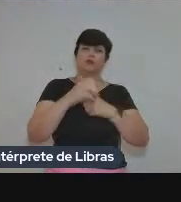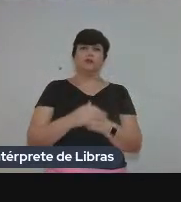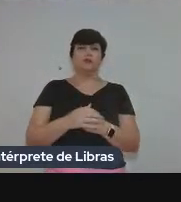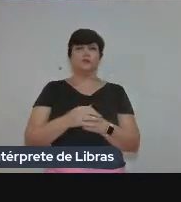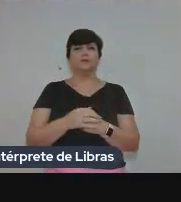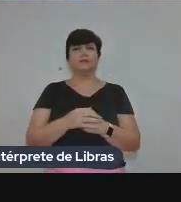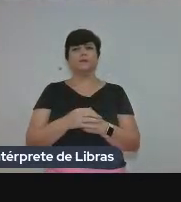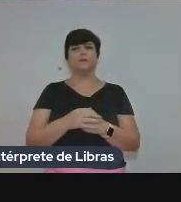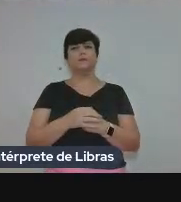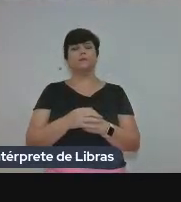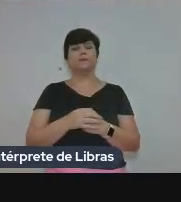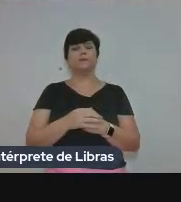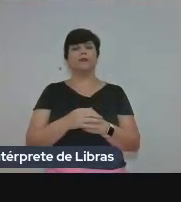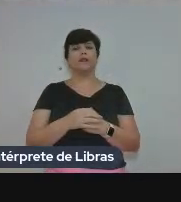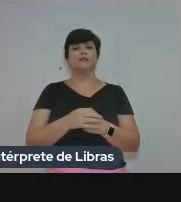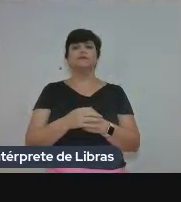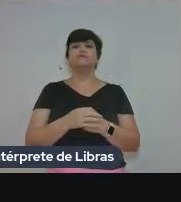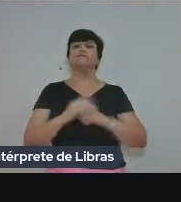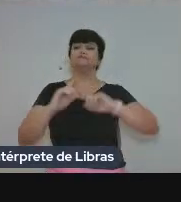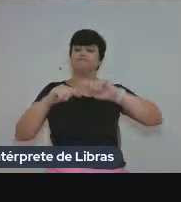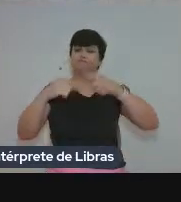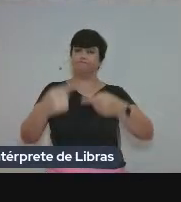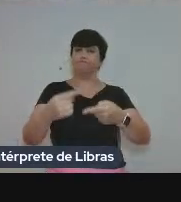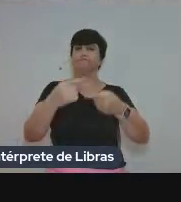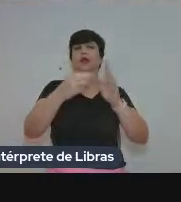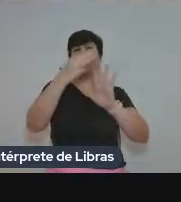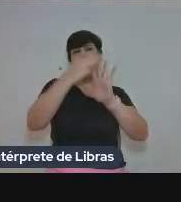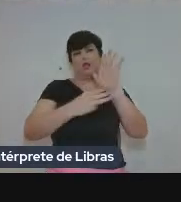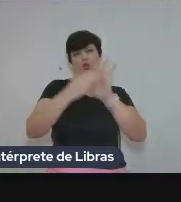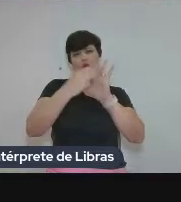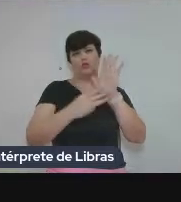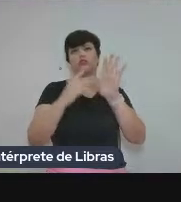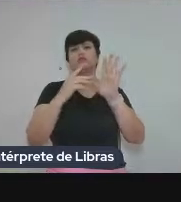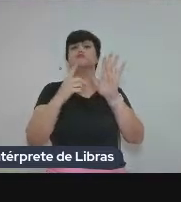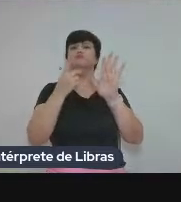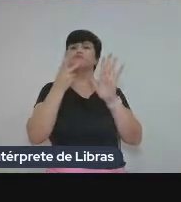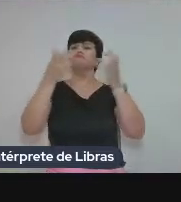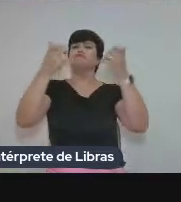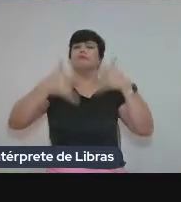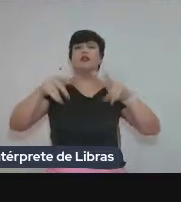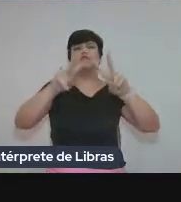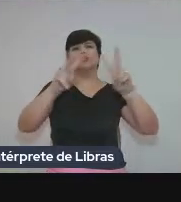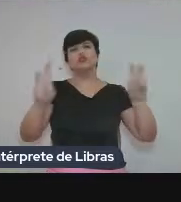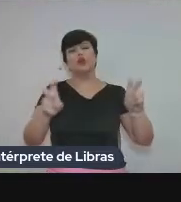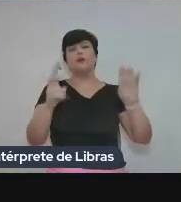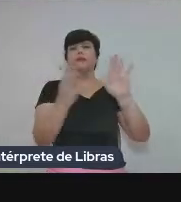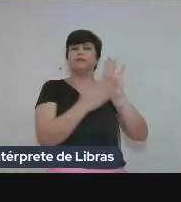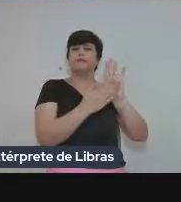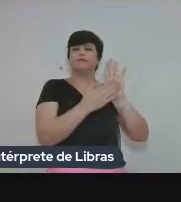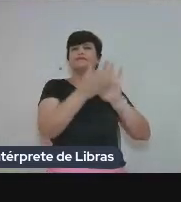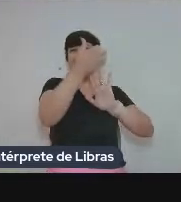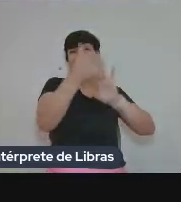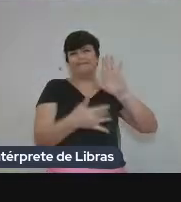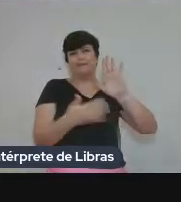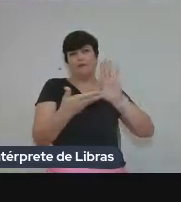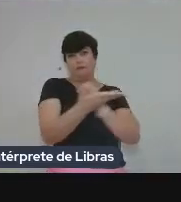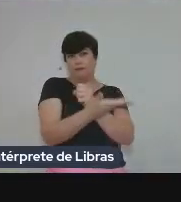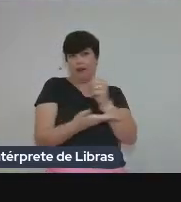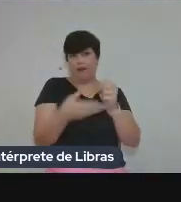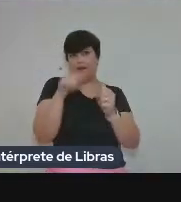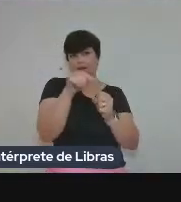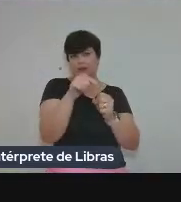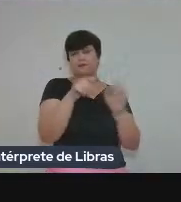Pode passar. Bem, a fundamentação teórica e metodológica, os pressupostos teóricos que vão embasar essa